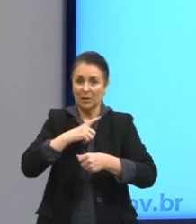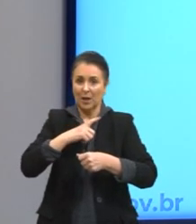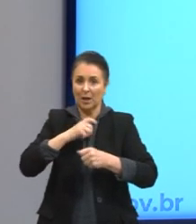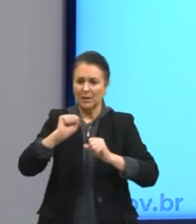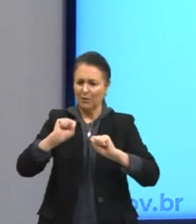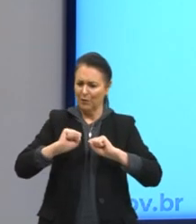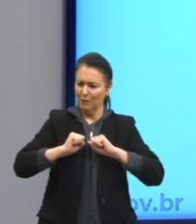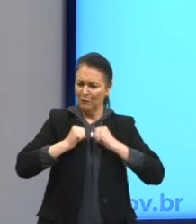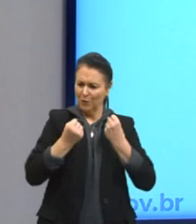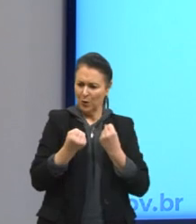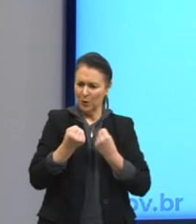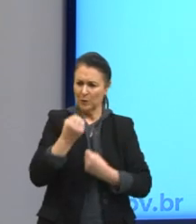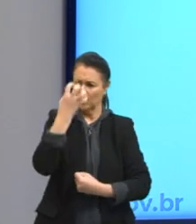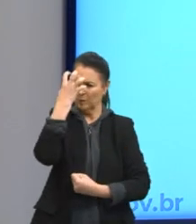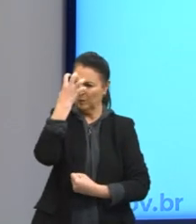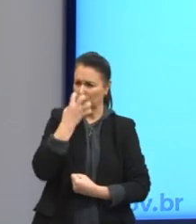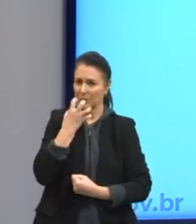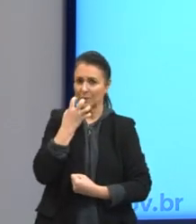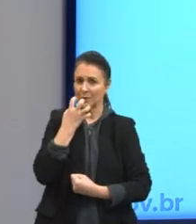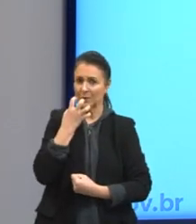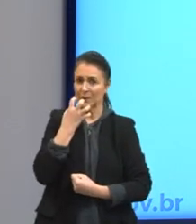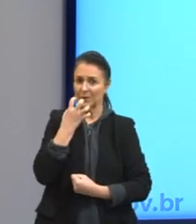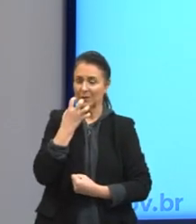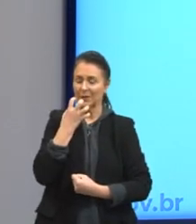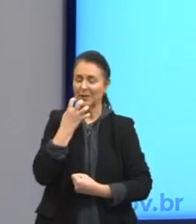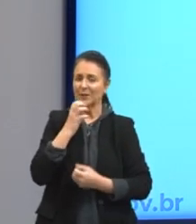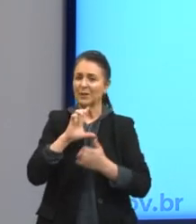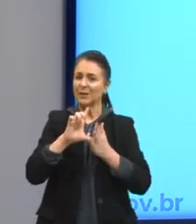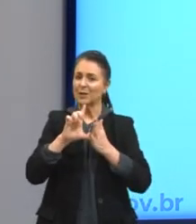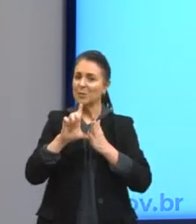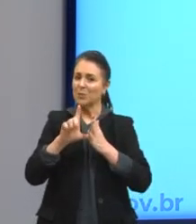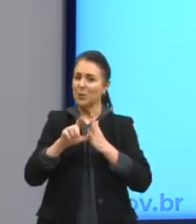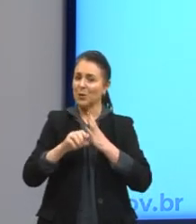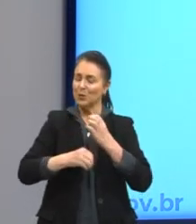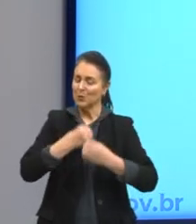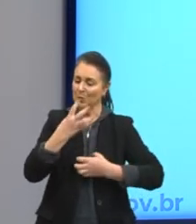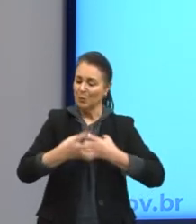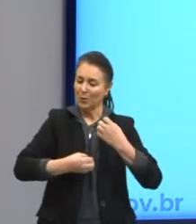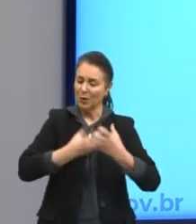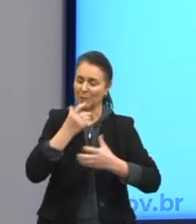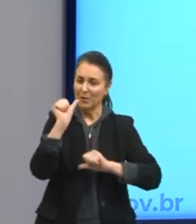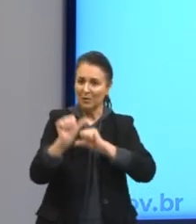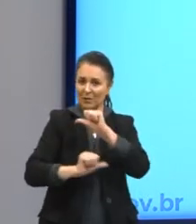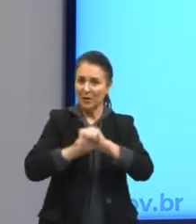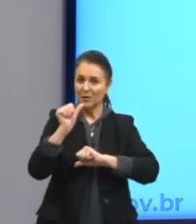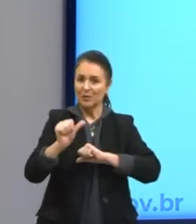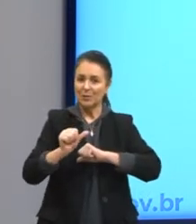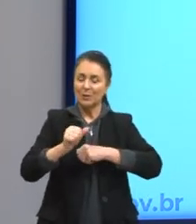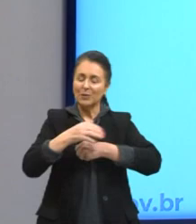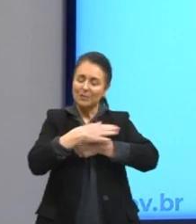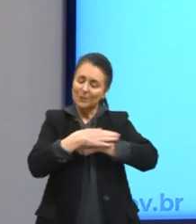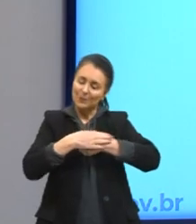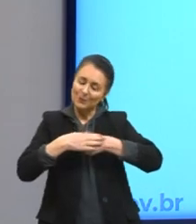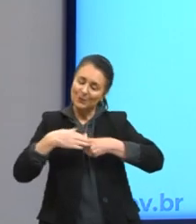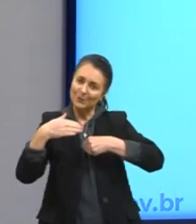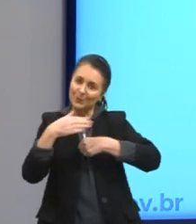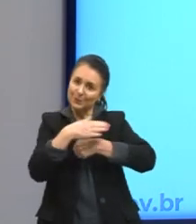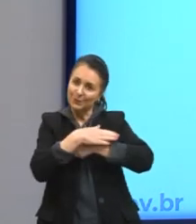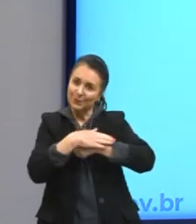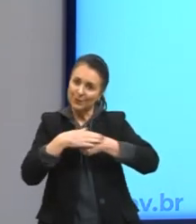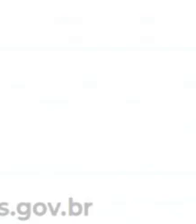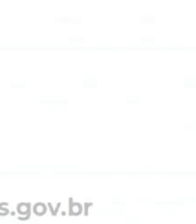força, essa rigidez que vai ao longo do poema se transformando nessa brandura, nessa atitude mais